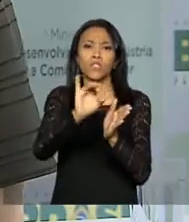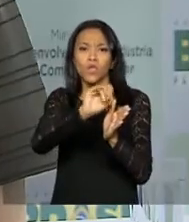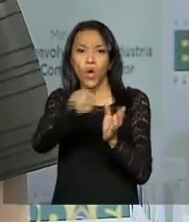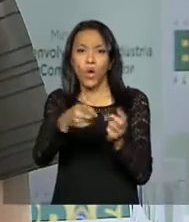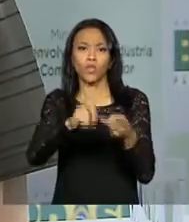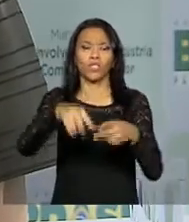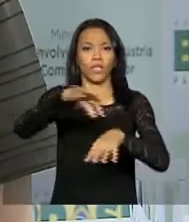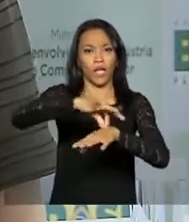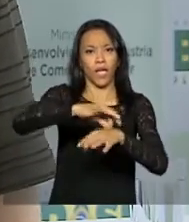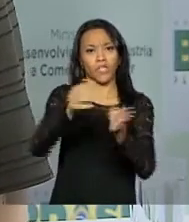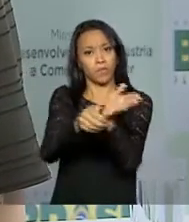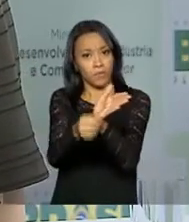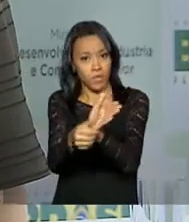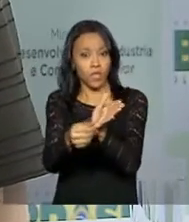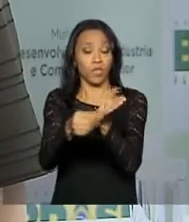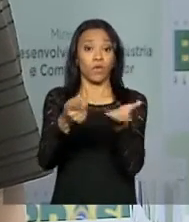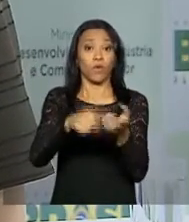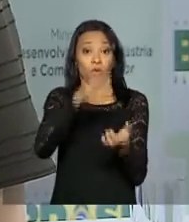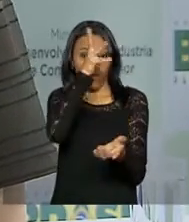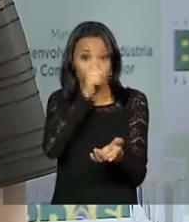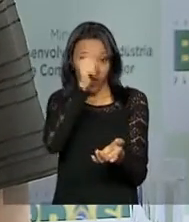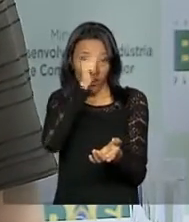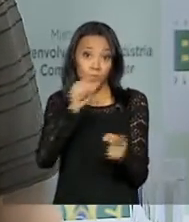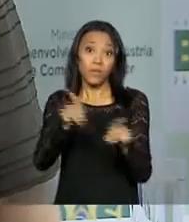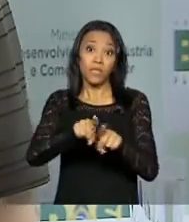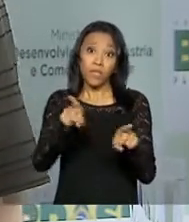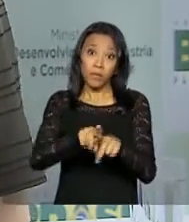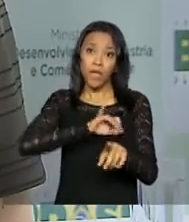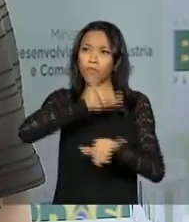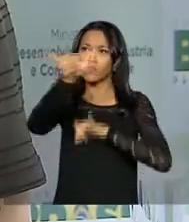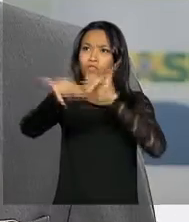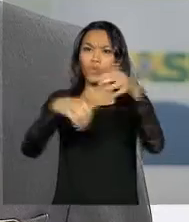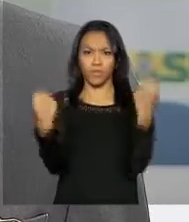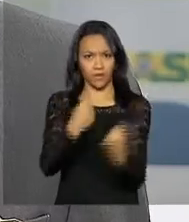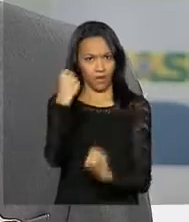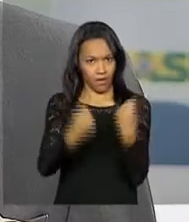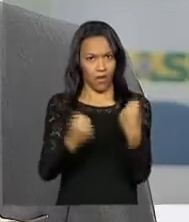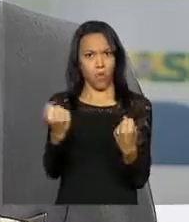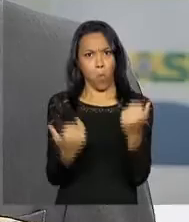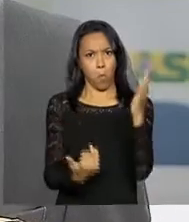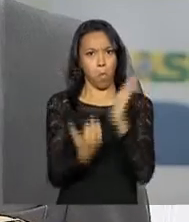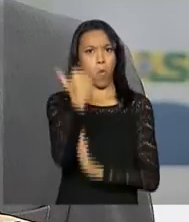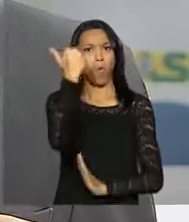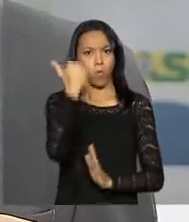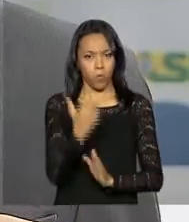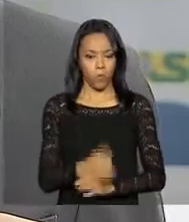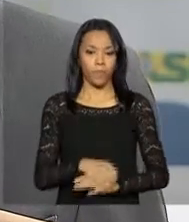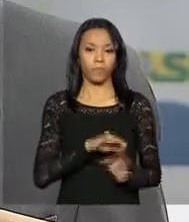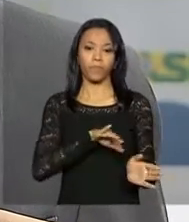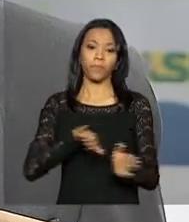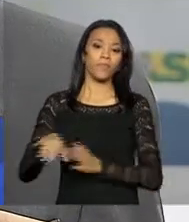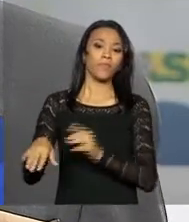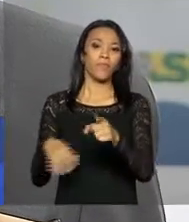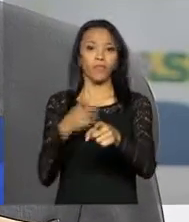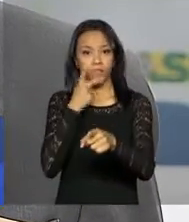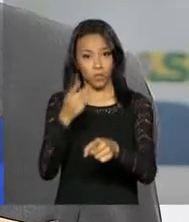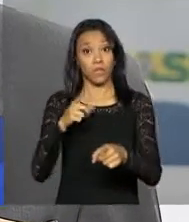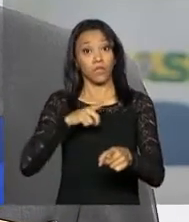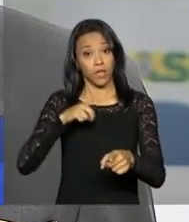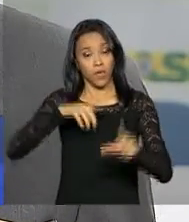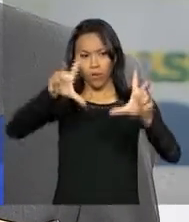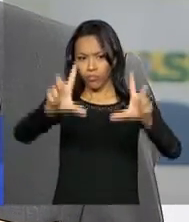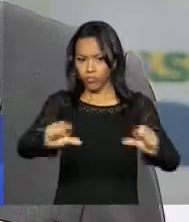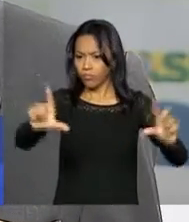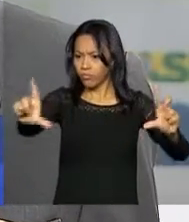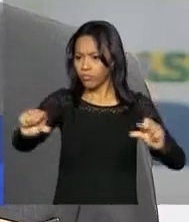as carnes bovina e de frango e também os aviões e automóveis. Embora haja uma redução nos preços,